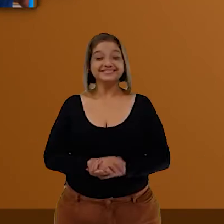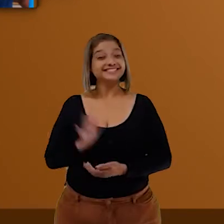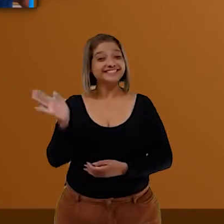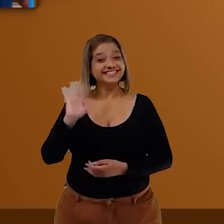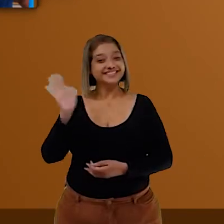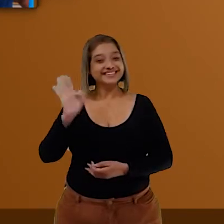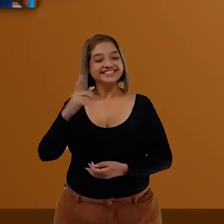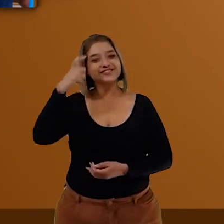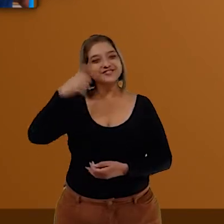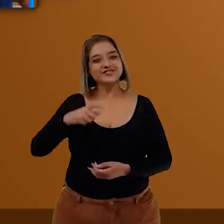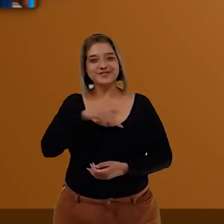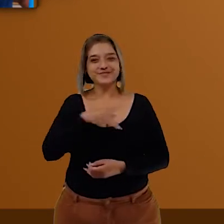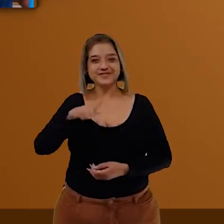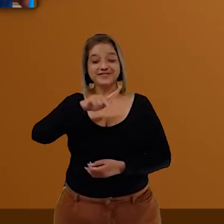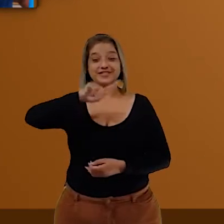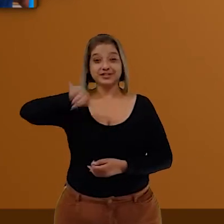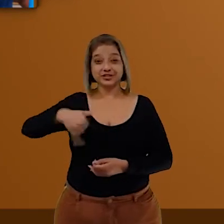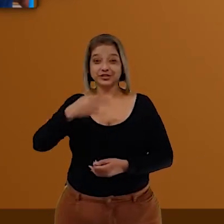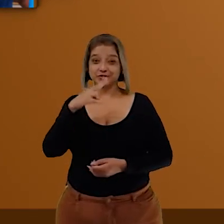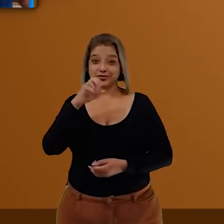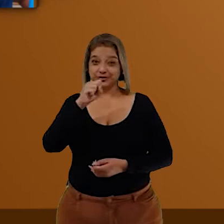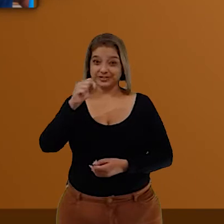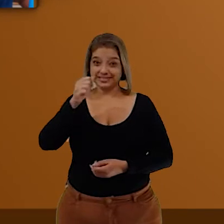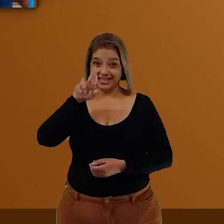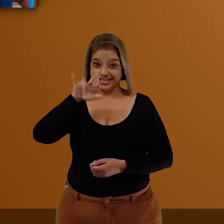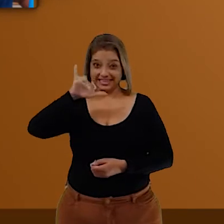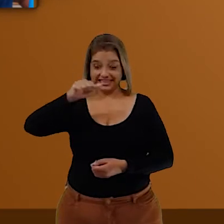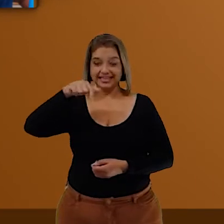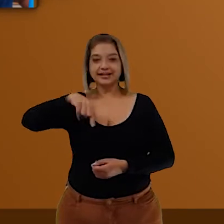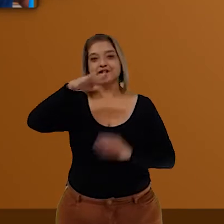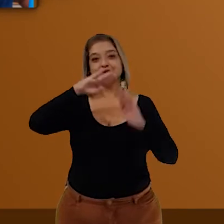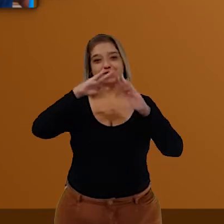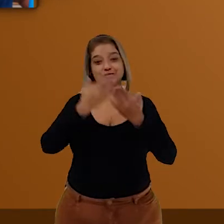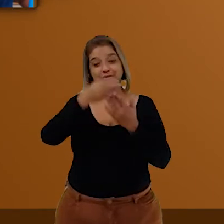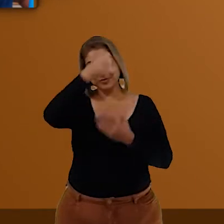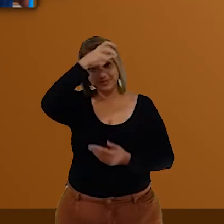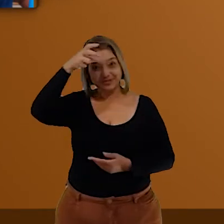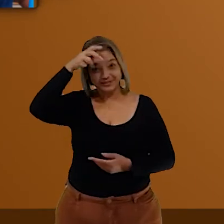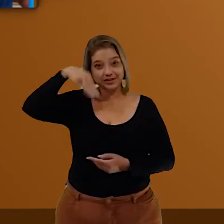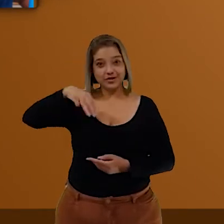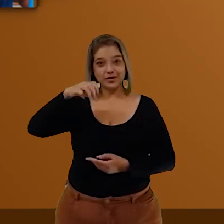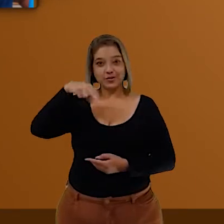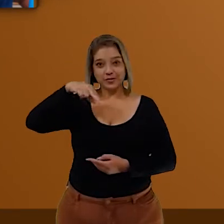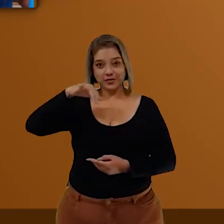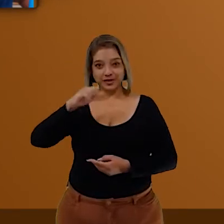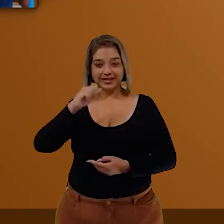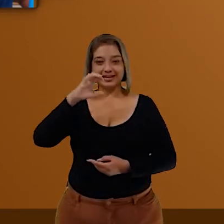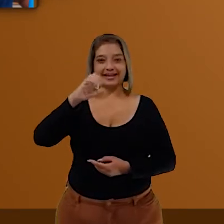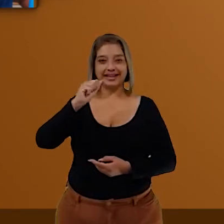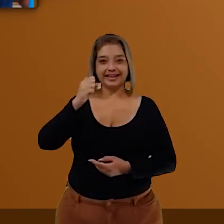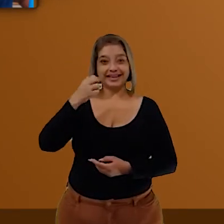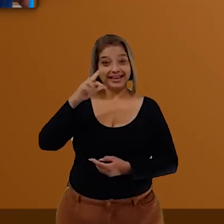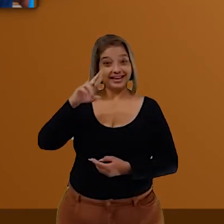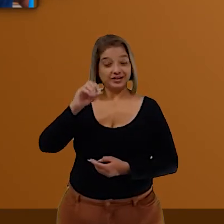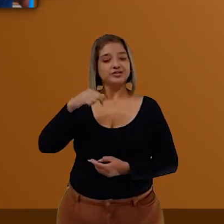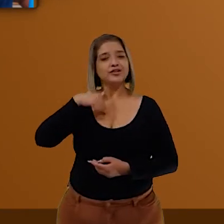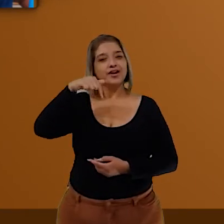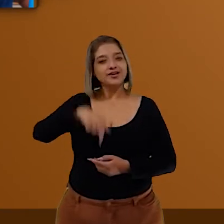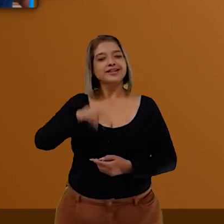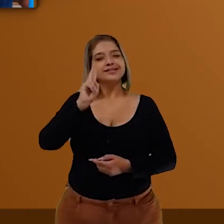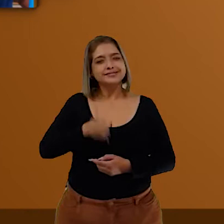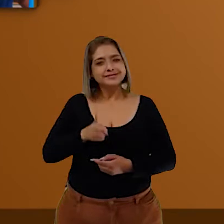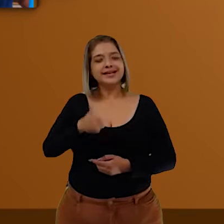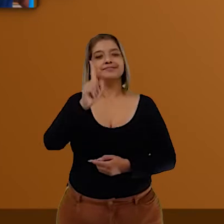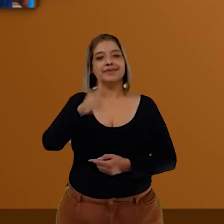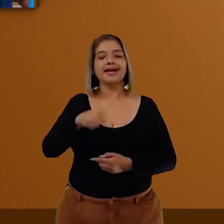Olá, eu sou a professora Jussarinha, da Escola Municipal Mônica de Castro Carneiro. Estou com vocês